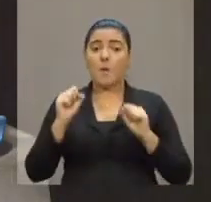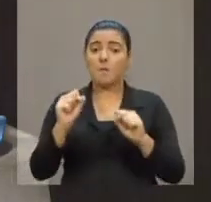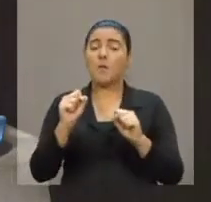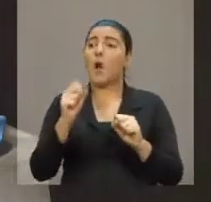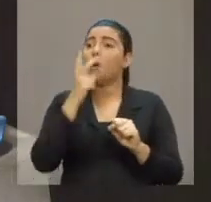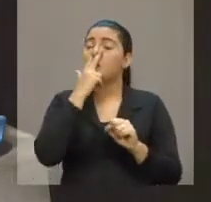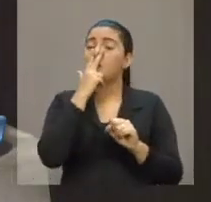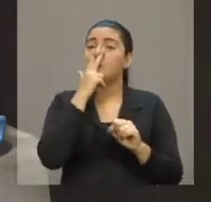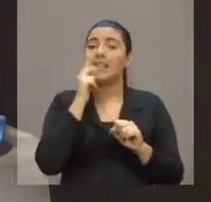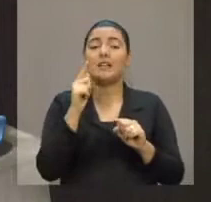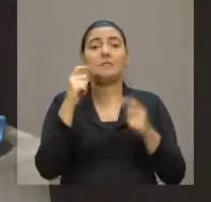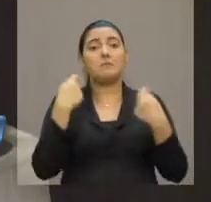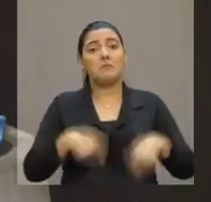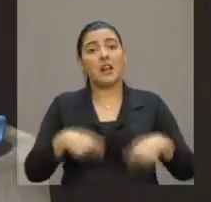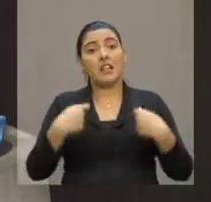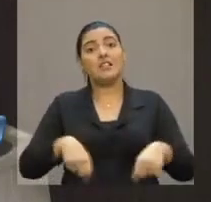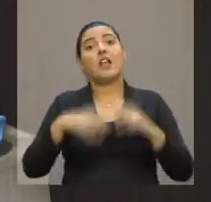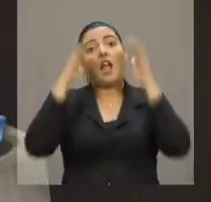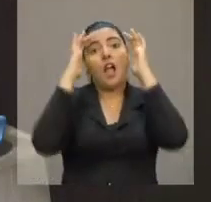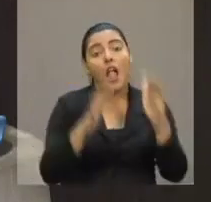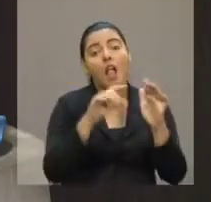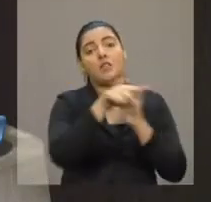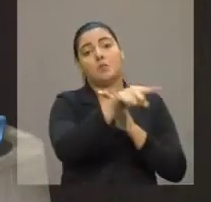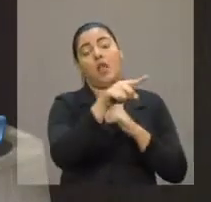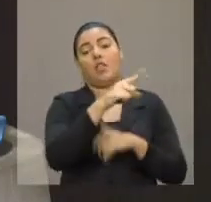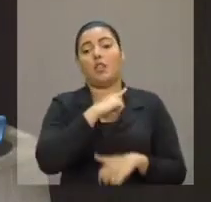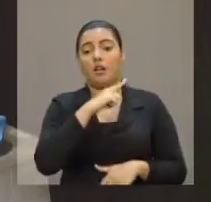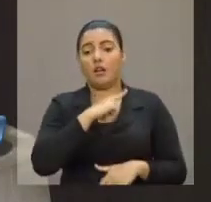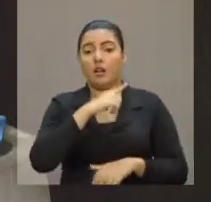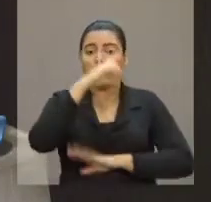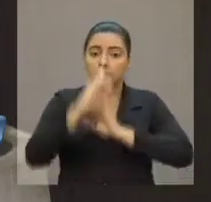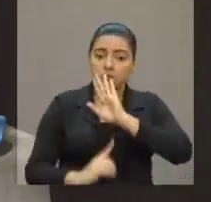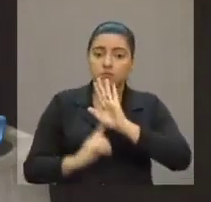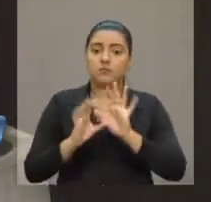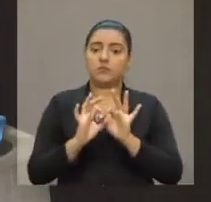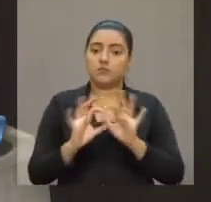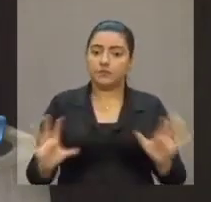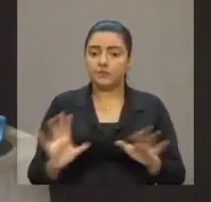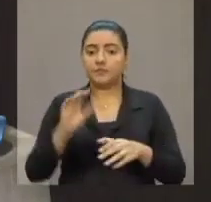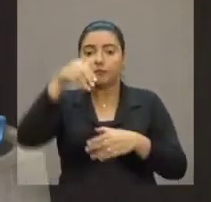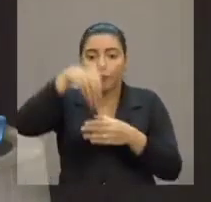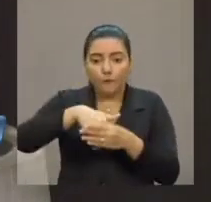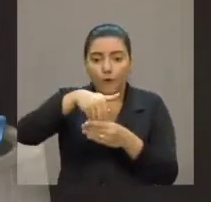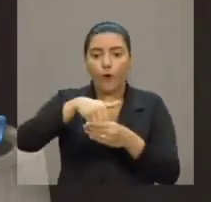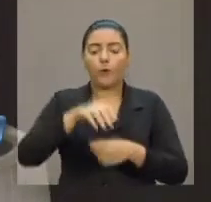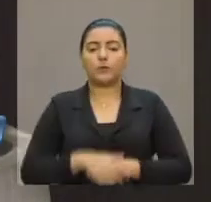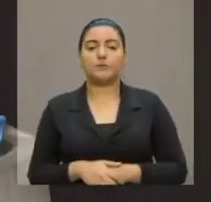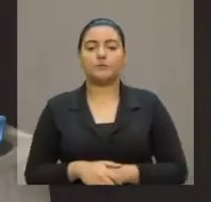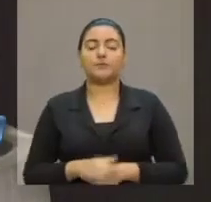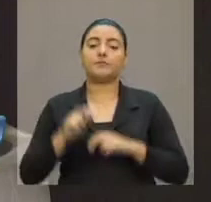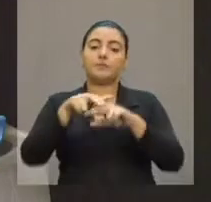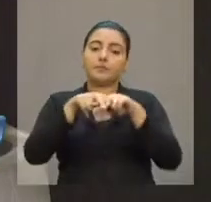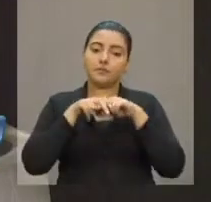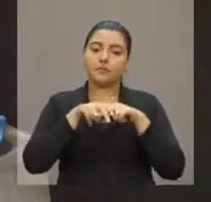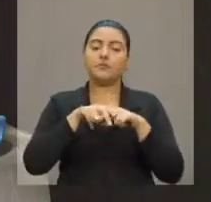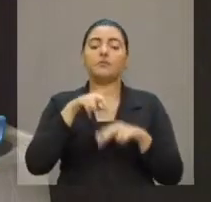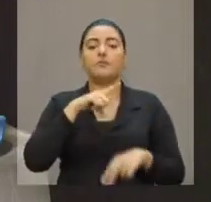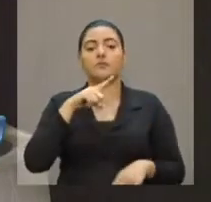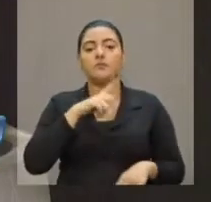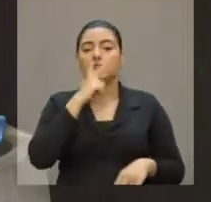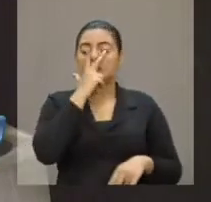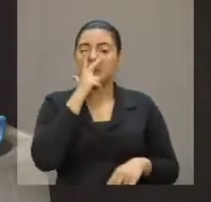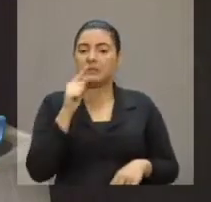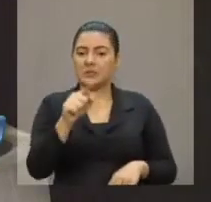podem se afastar do princípio democrático, do princípio da democracia. Assim foi o grande